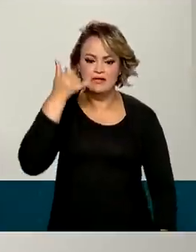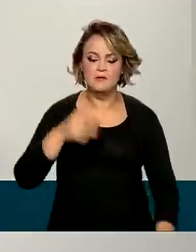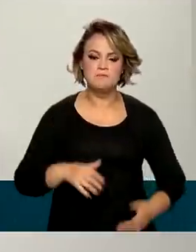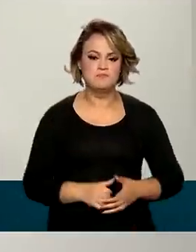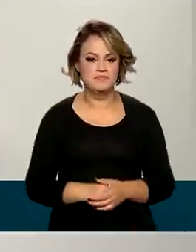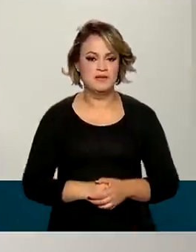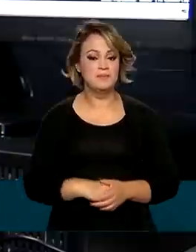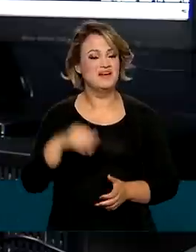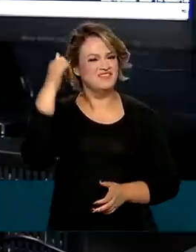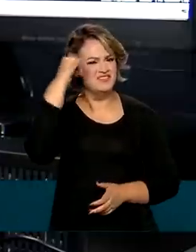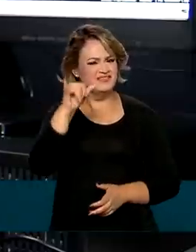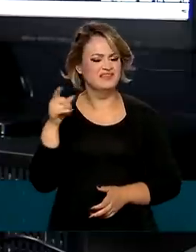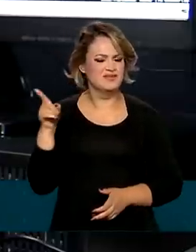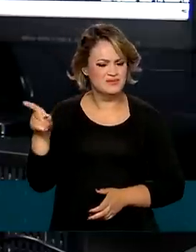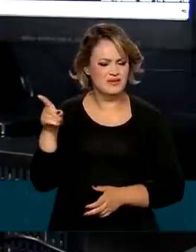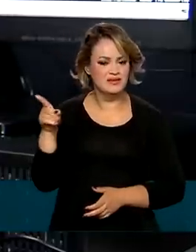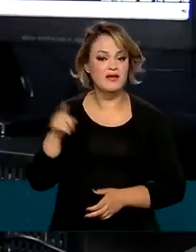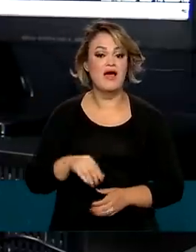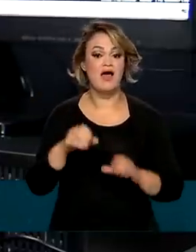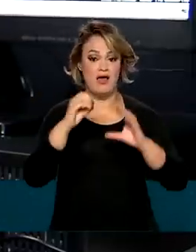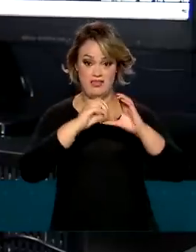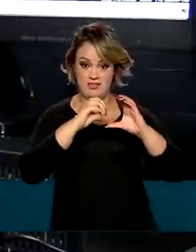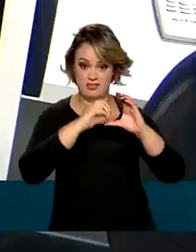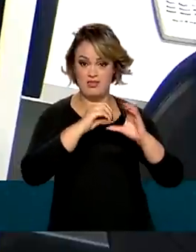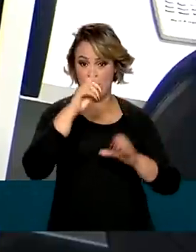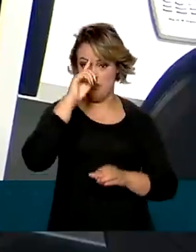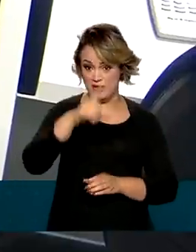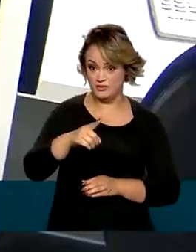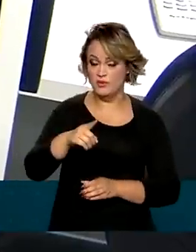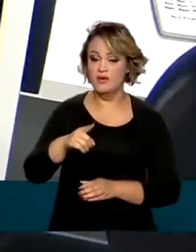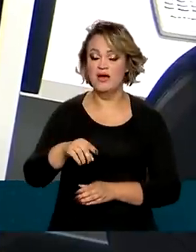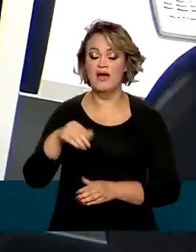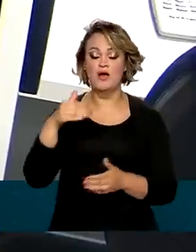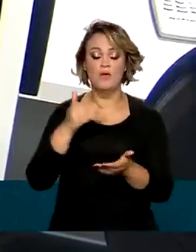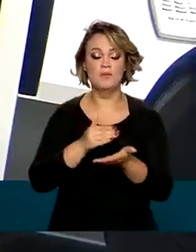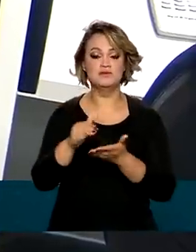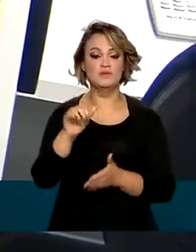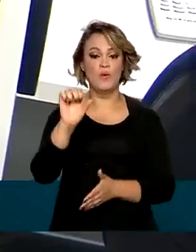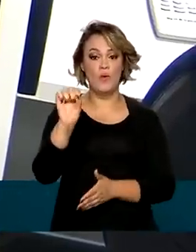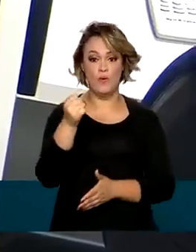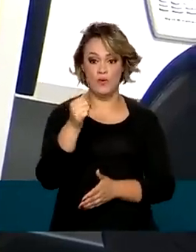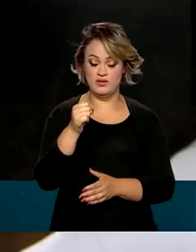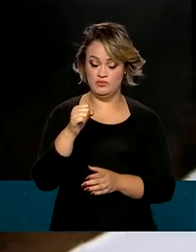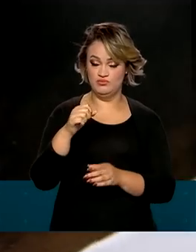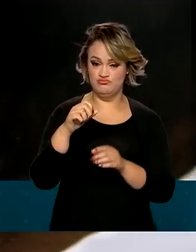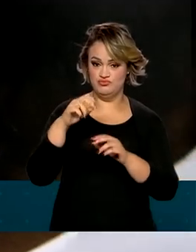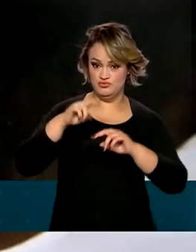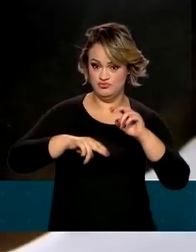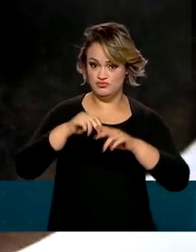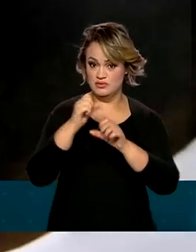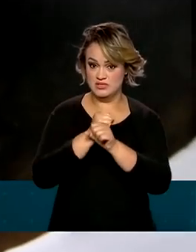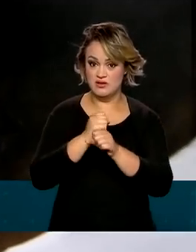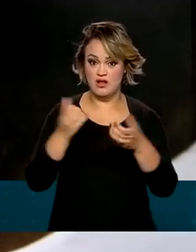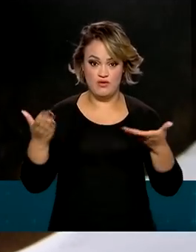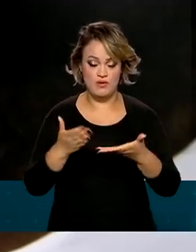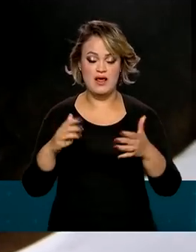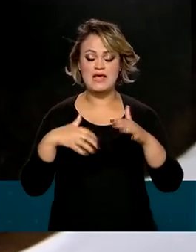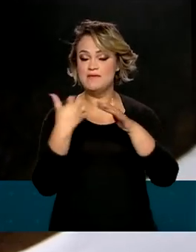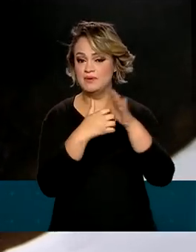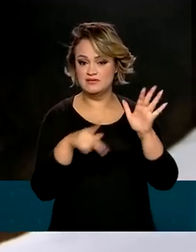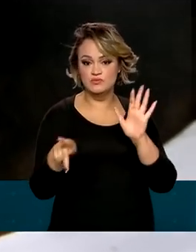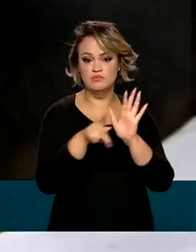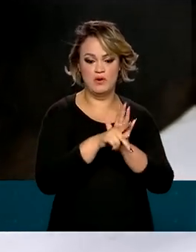Para impedir essa prática, a Anatel determinou que a partir do dia 8 de junho deste ano, todas as empresas de